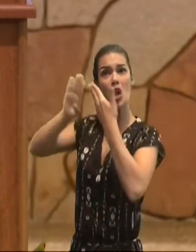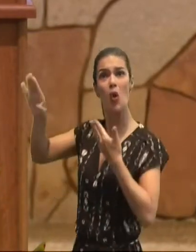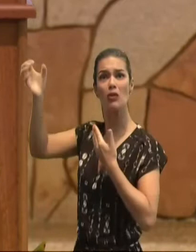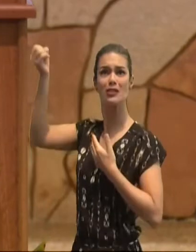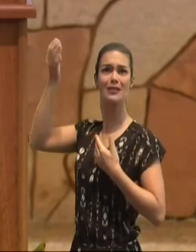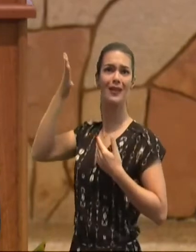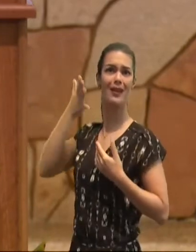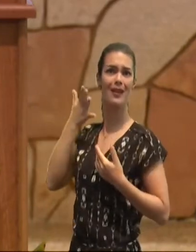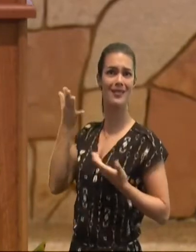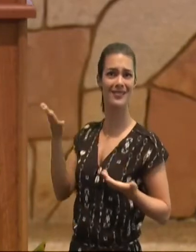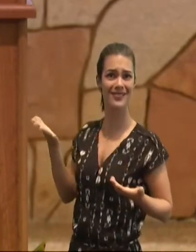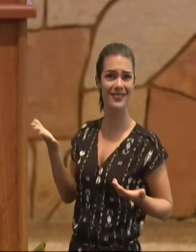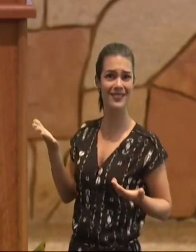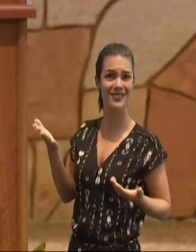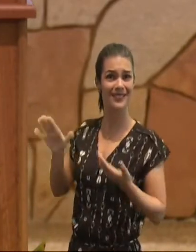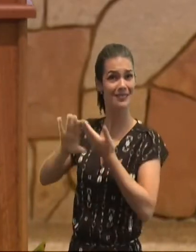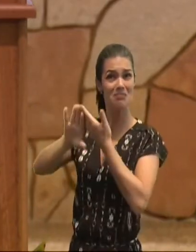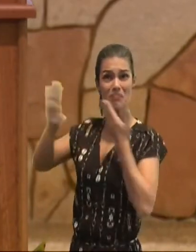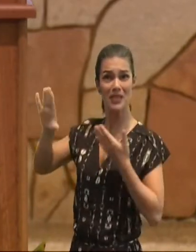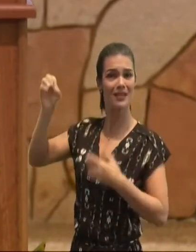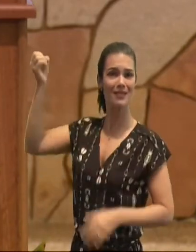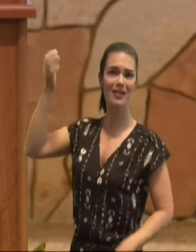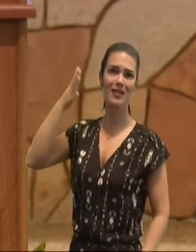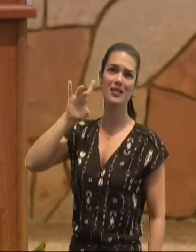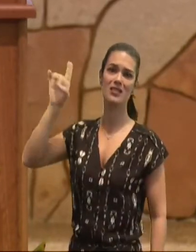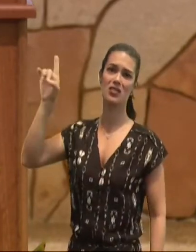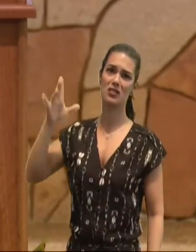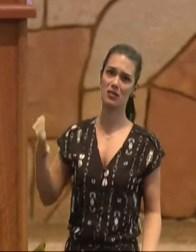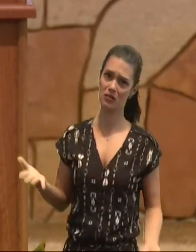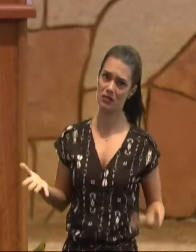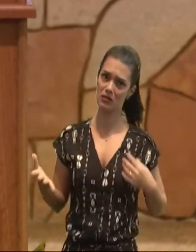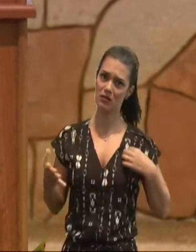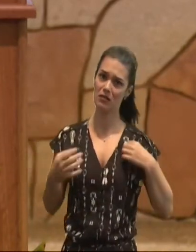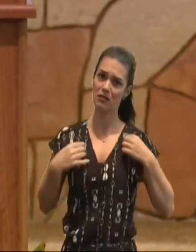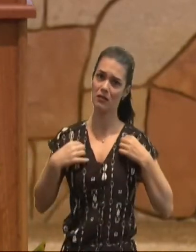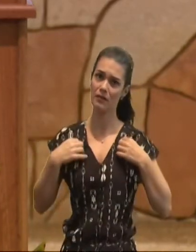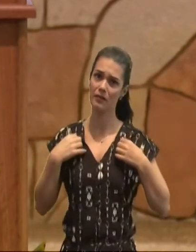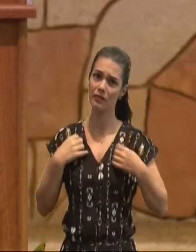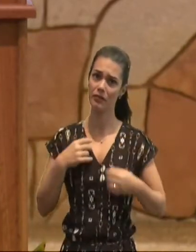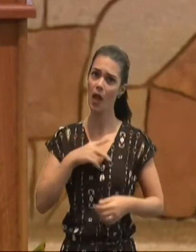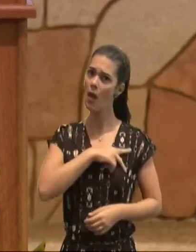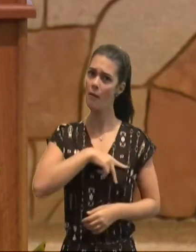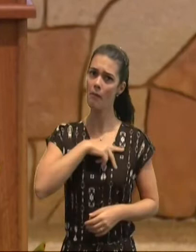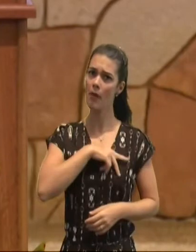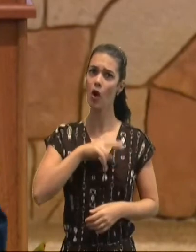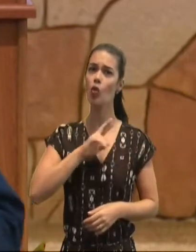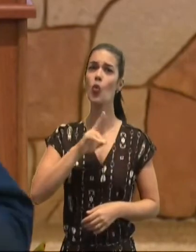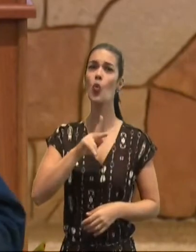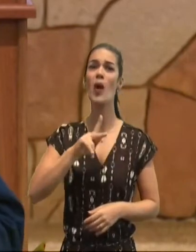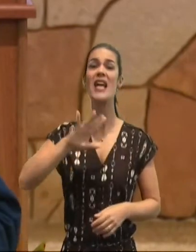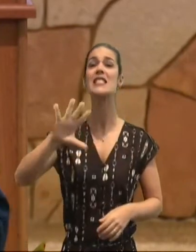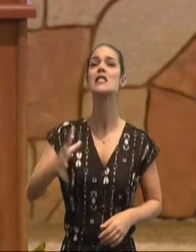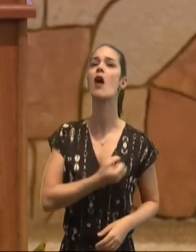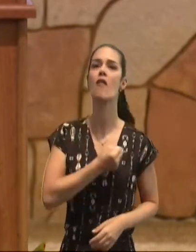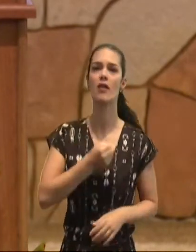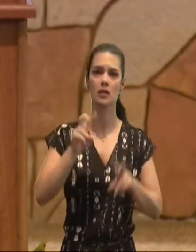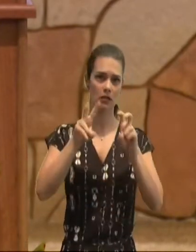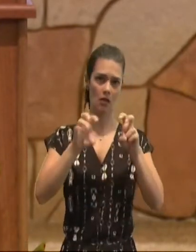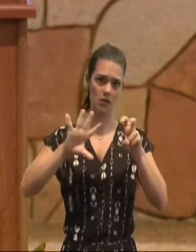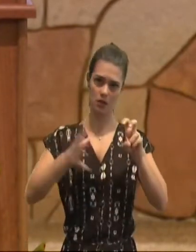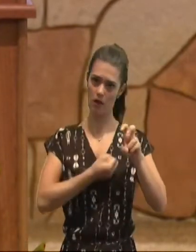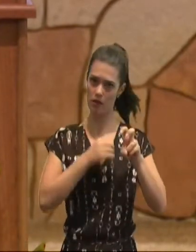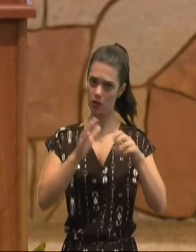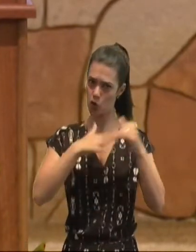decaístes, Paulo, não está aqui, de maneira alguma, falando, sobre, a perda, de salvação, não é de salvação, que ele está falando,